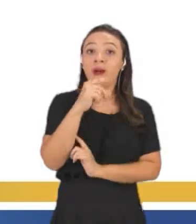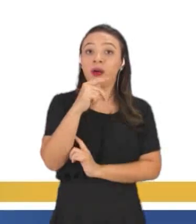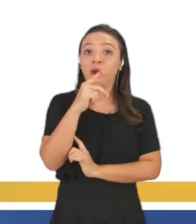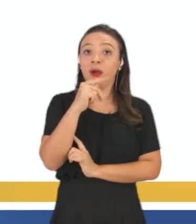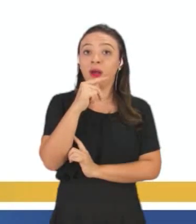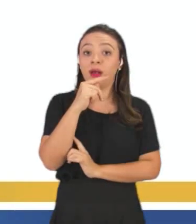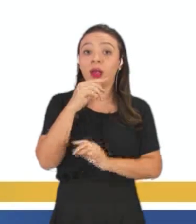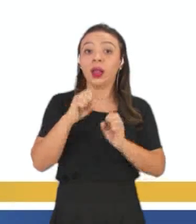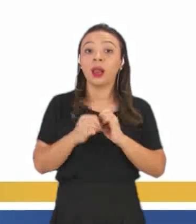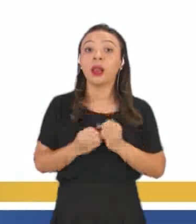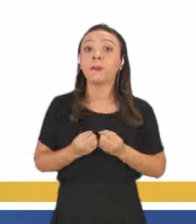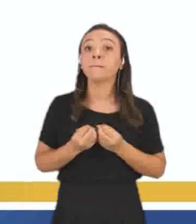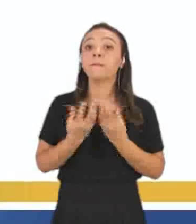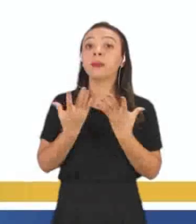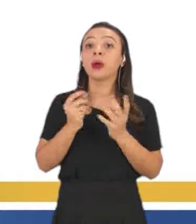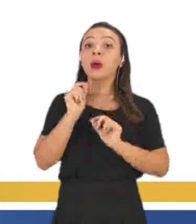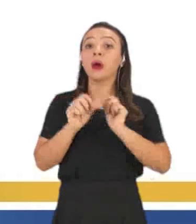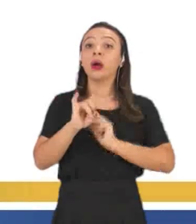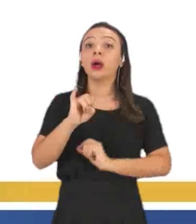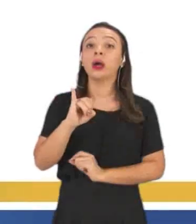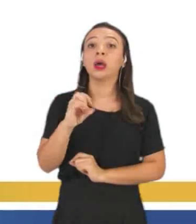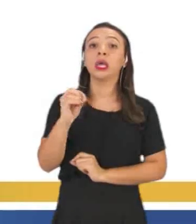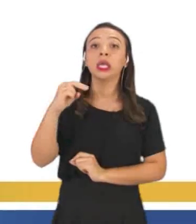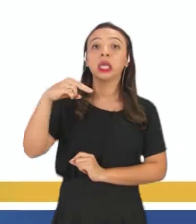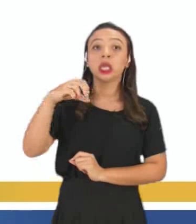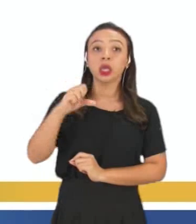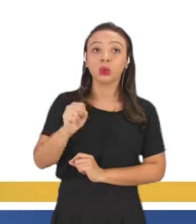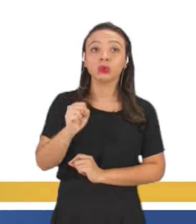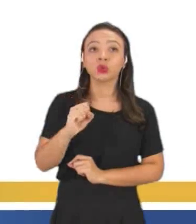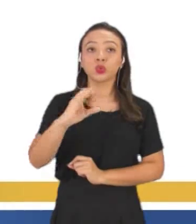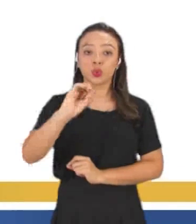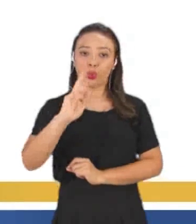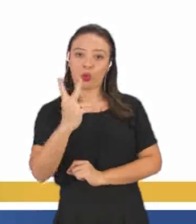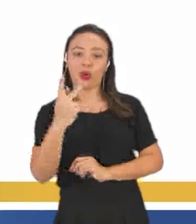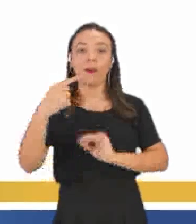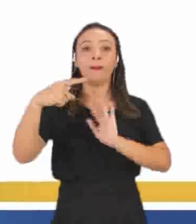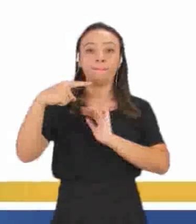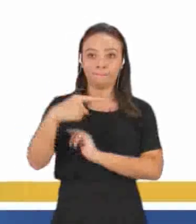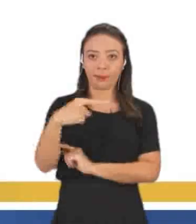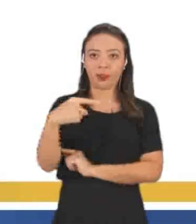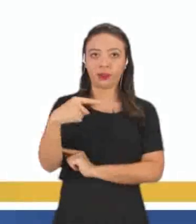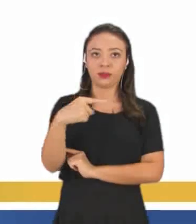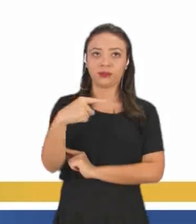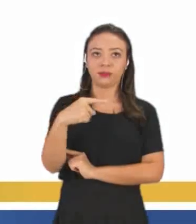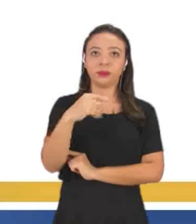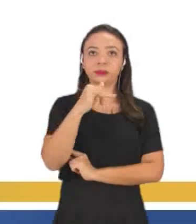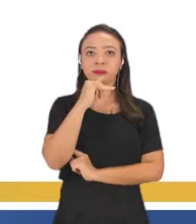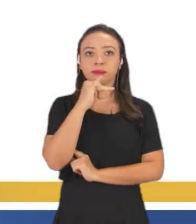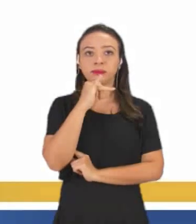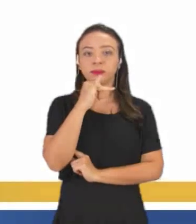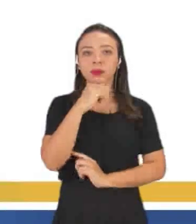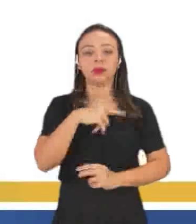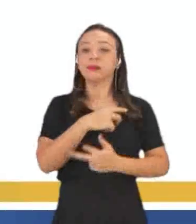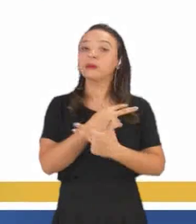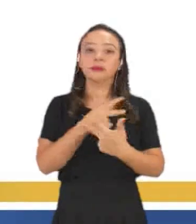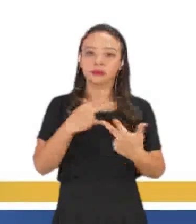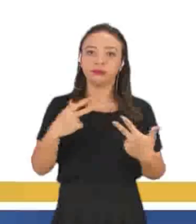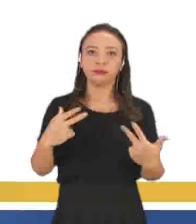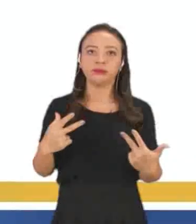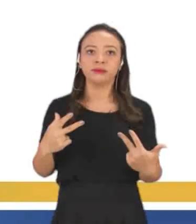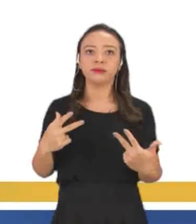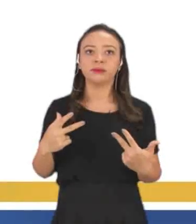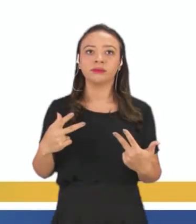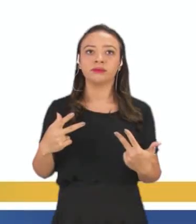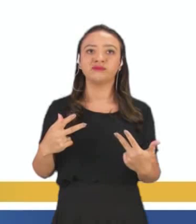da água, libera como ânion OH-. E aí, nós temos aqui como exemplo o hidróxido de sódio, hidróxido de